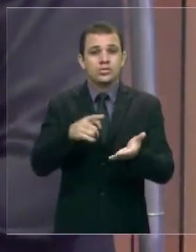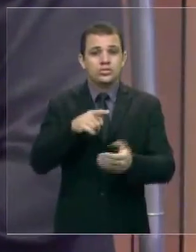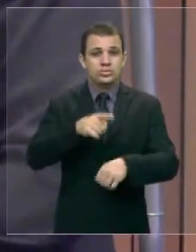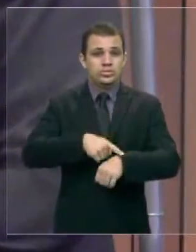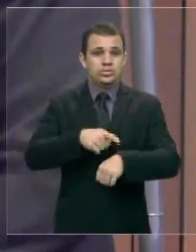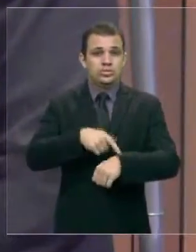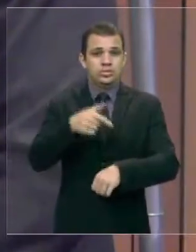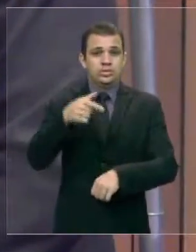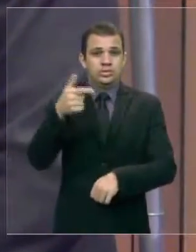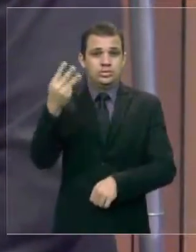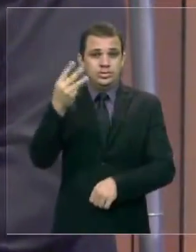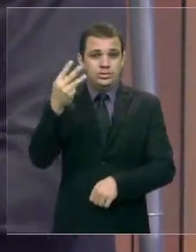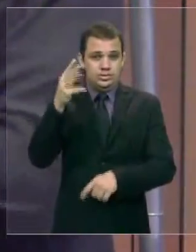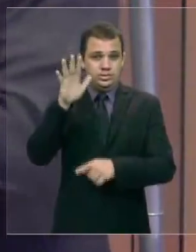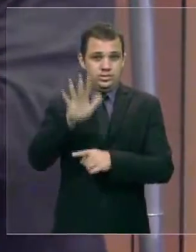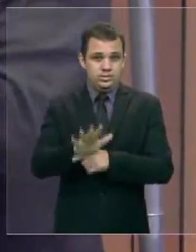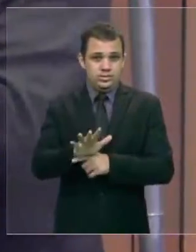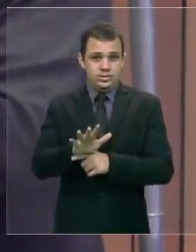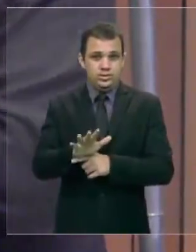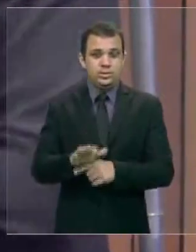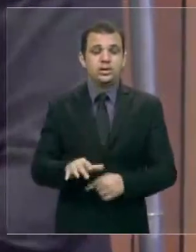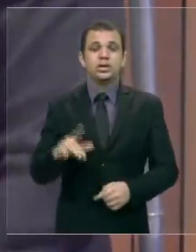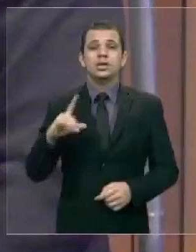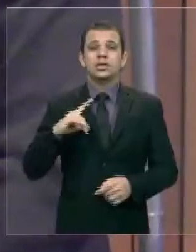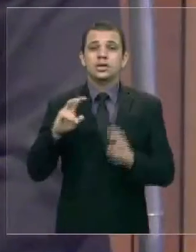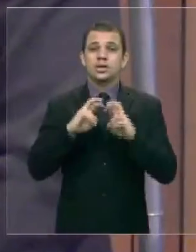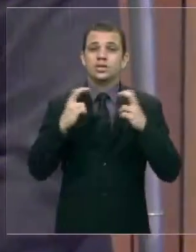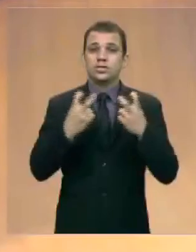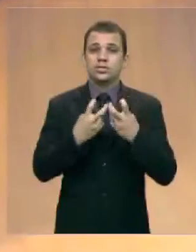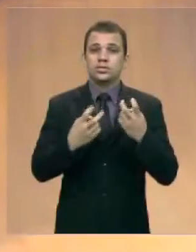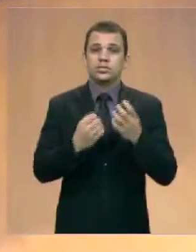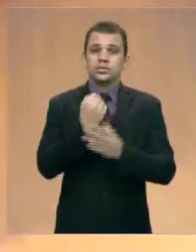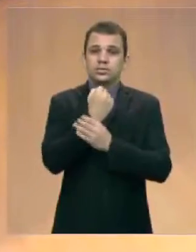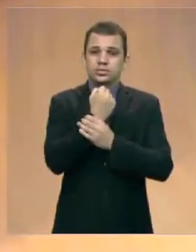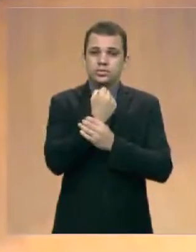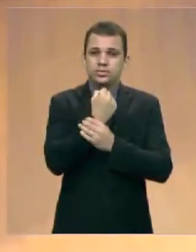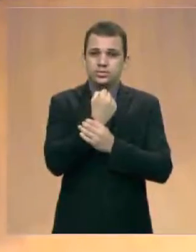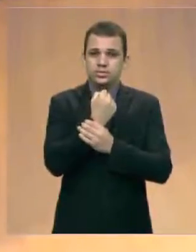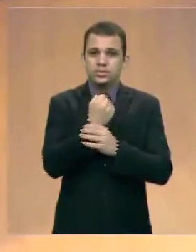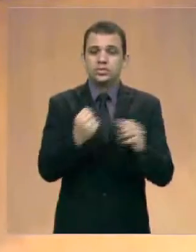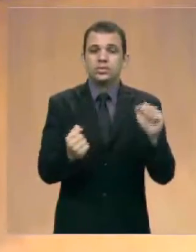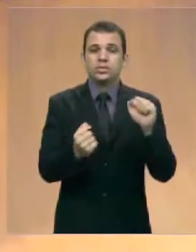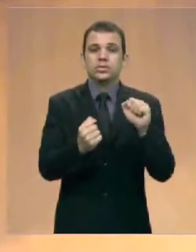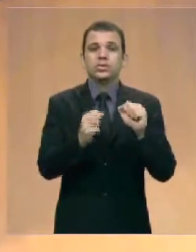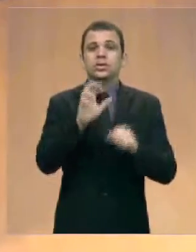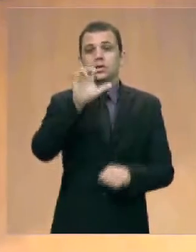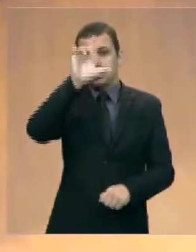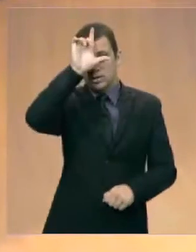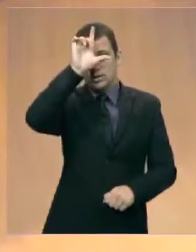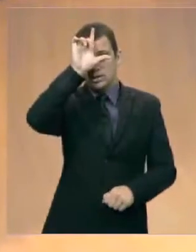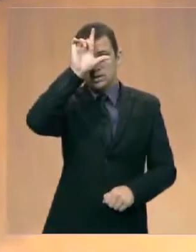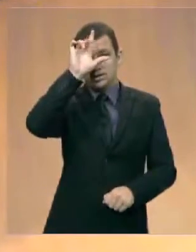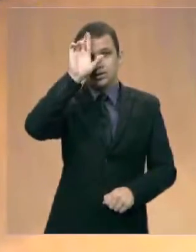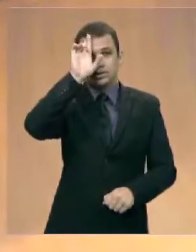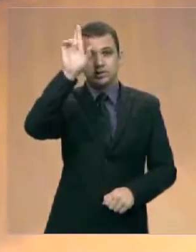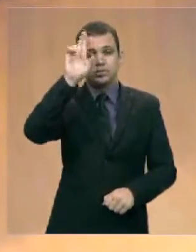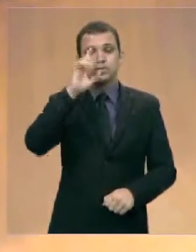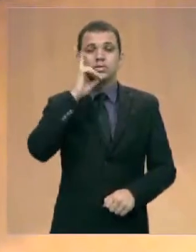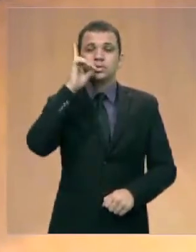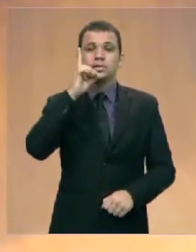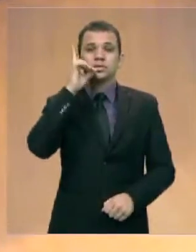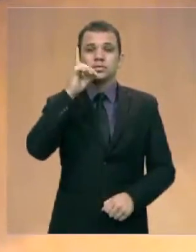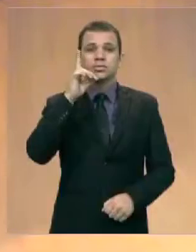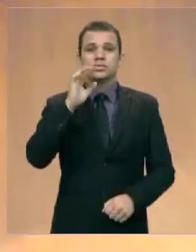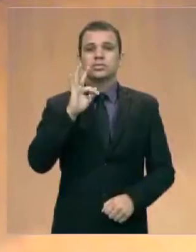a audiência pública pela Comissão de Segurança, liderada pelo deputado Fábio Braga, Fábio Macedo, perdão,